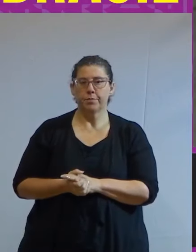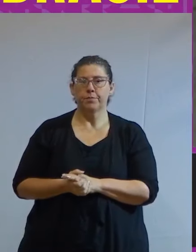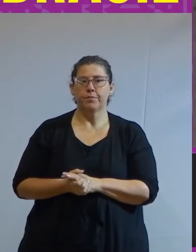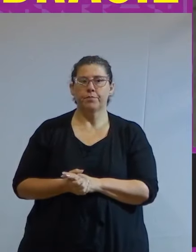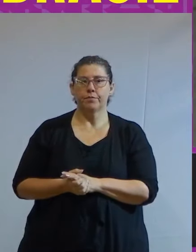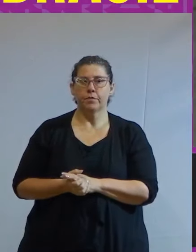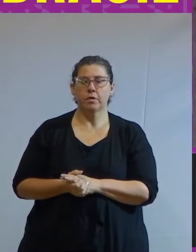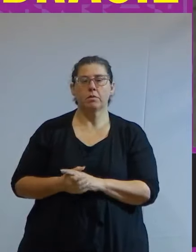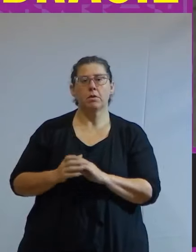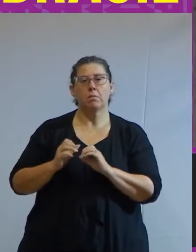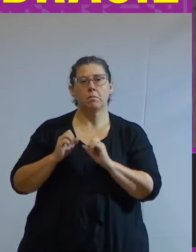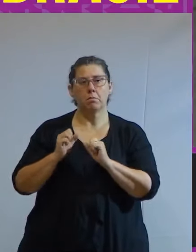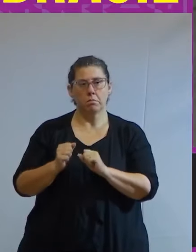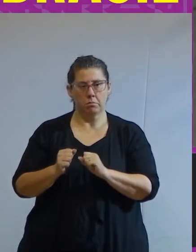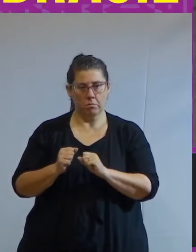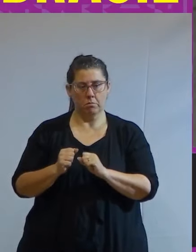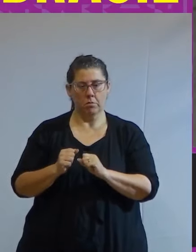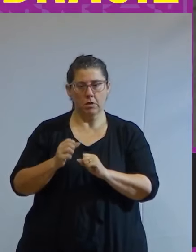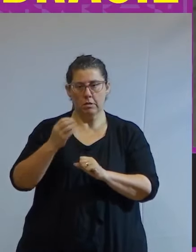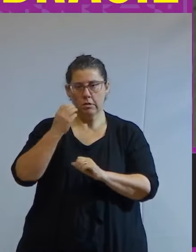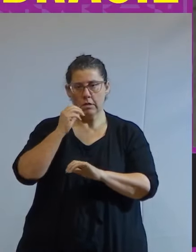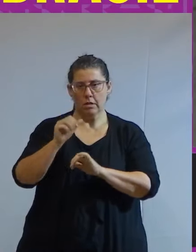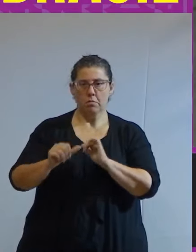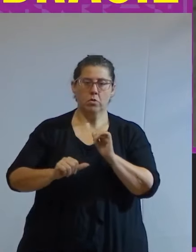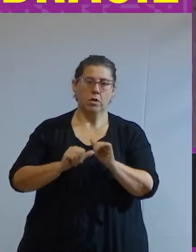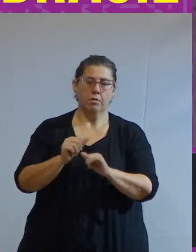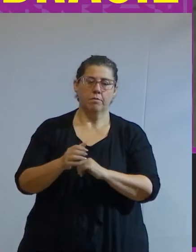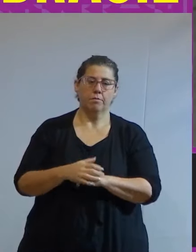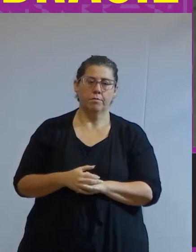para podermos tentar mudar isso